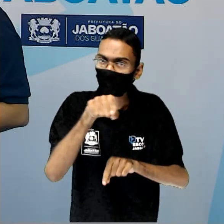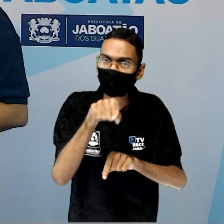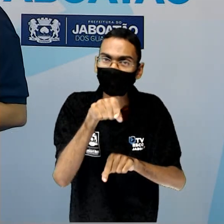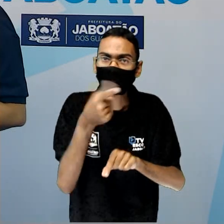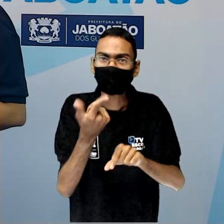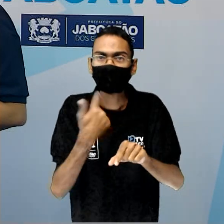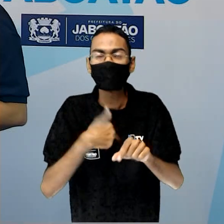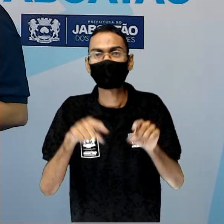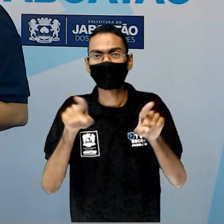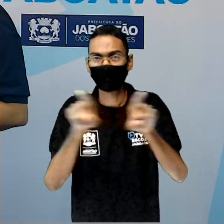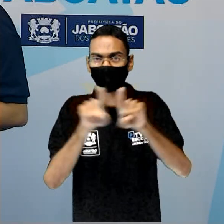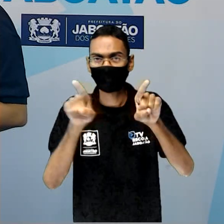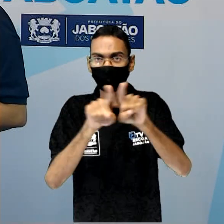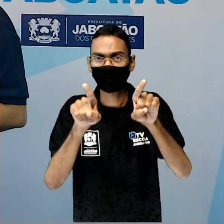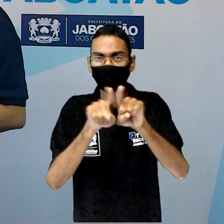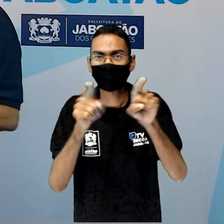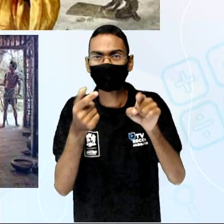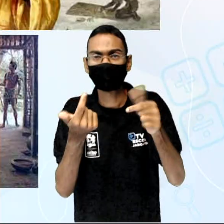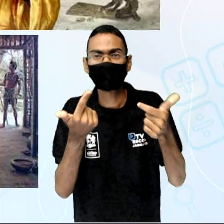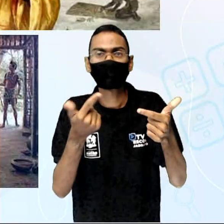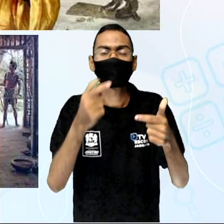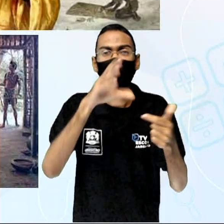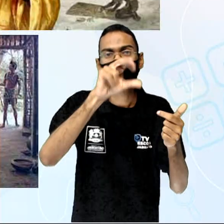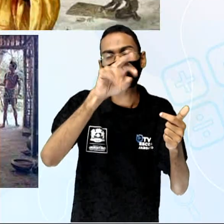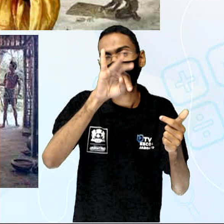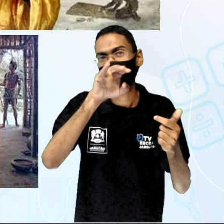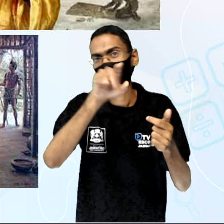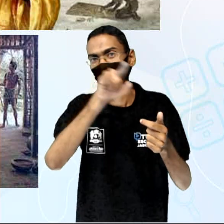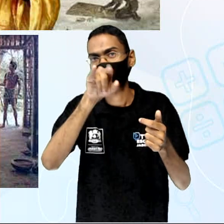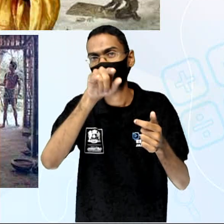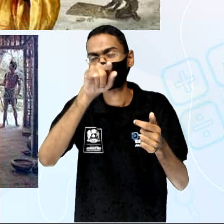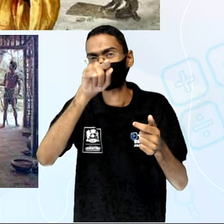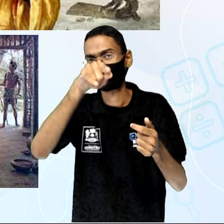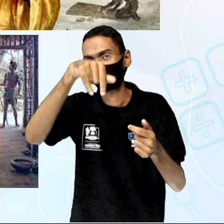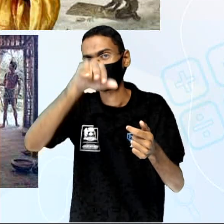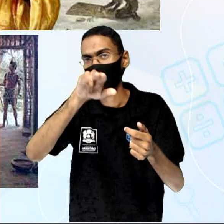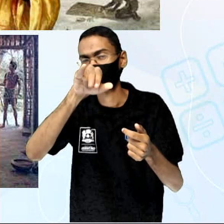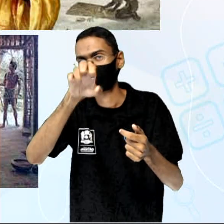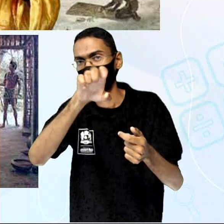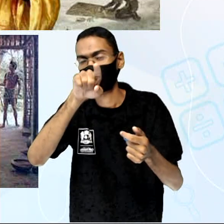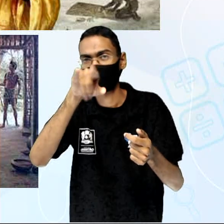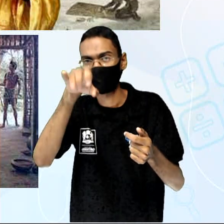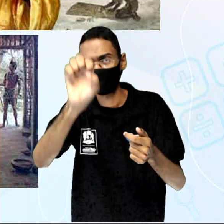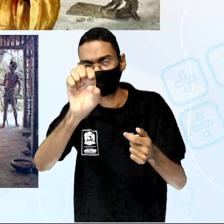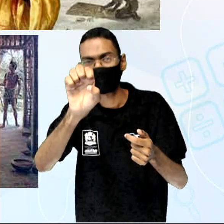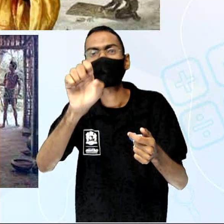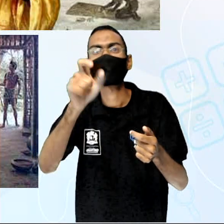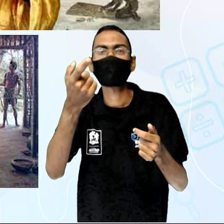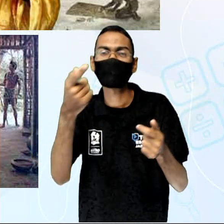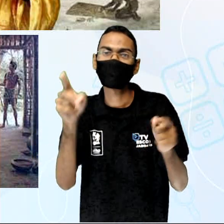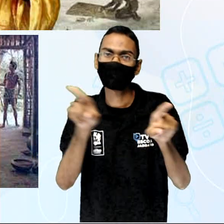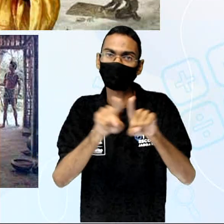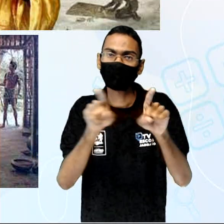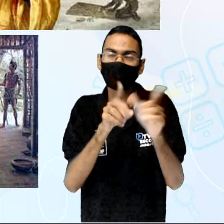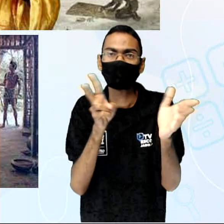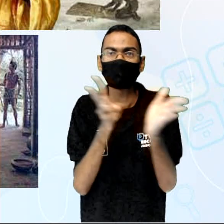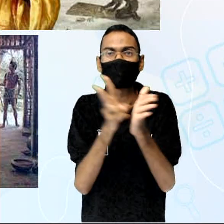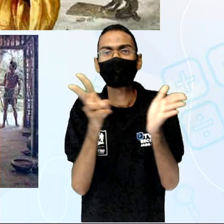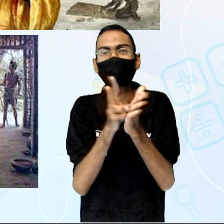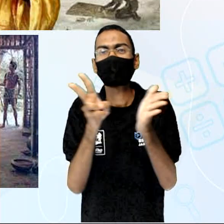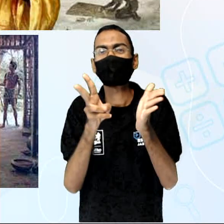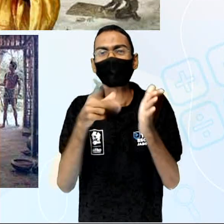catequese dos índios dentro de uma aldeia. Então, os colonos portugueses